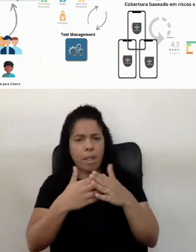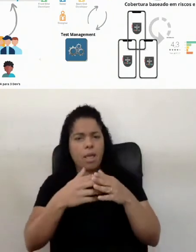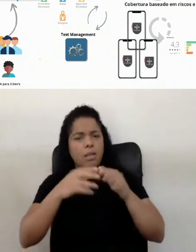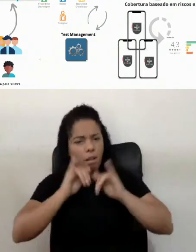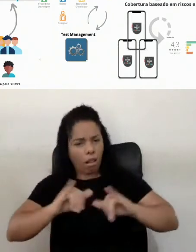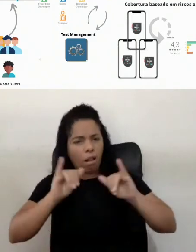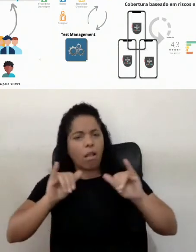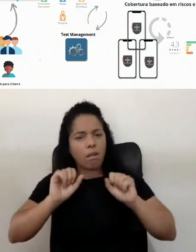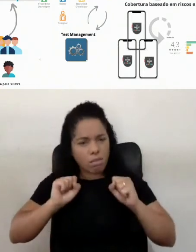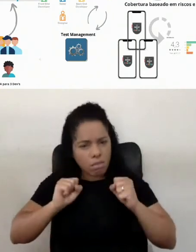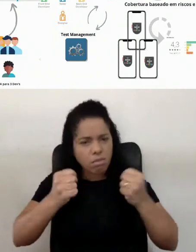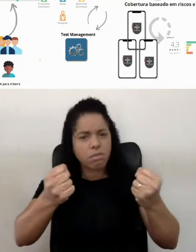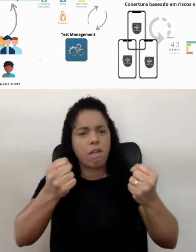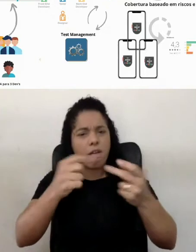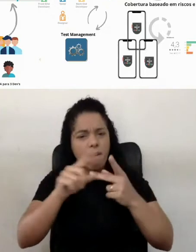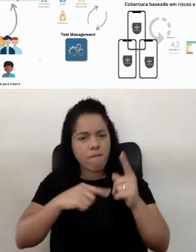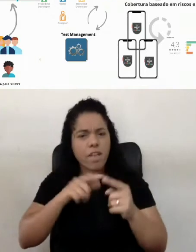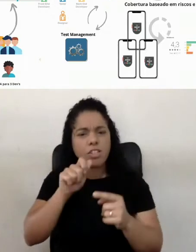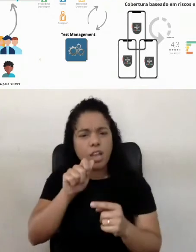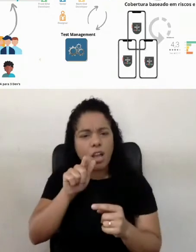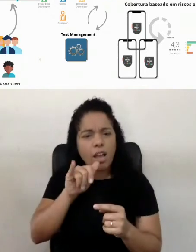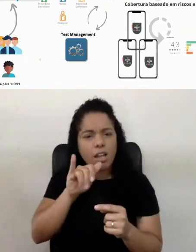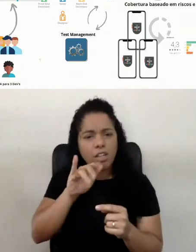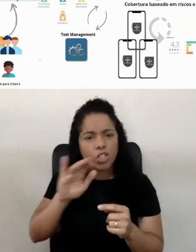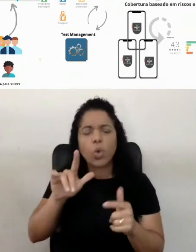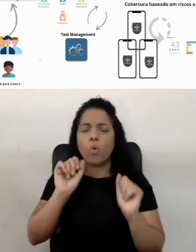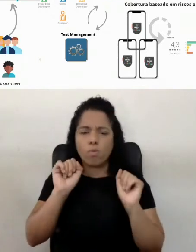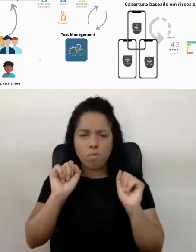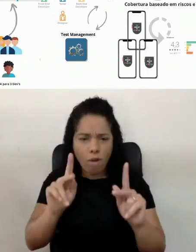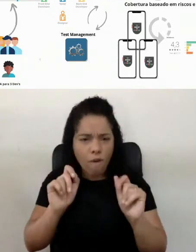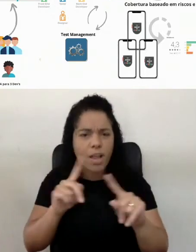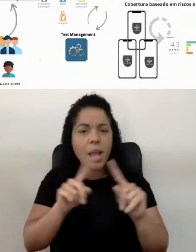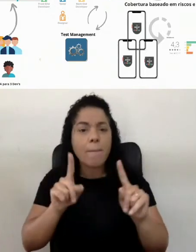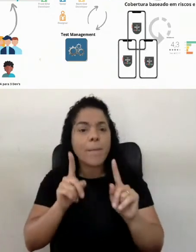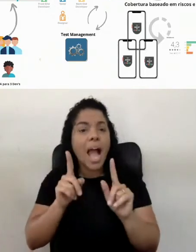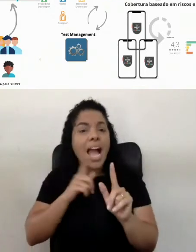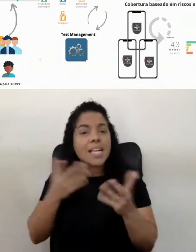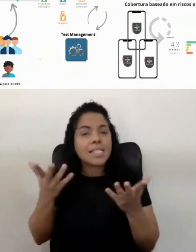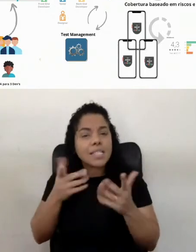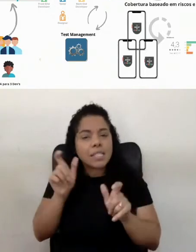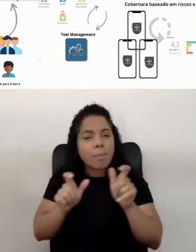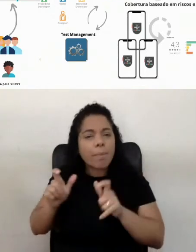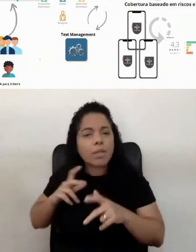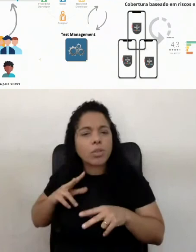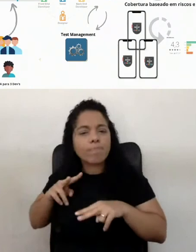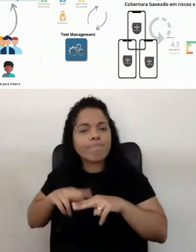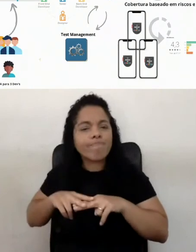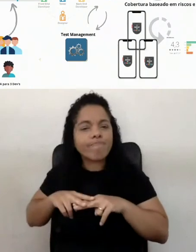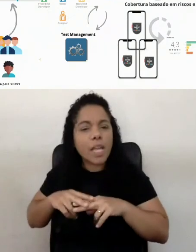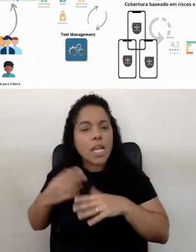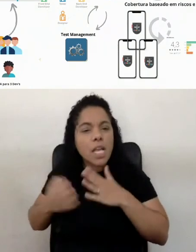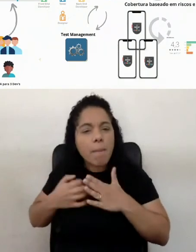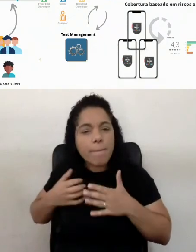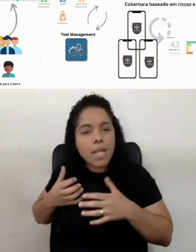mindset das pessoas, ele ainda está muito drivado no tradicional, e drivado no tradicional, o que